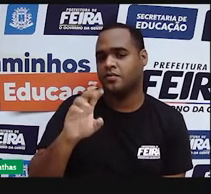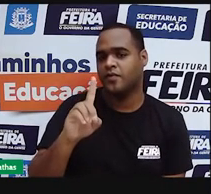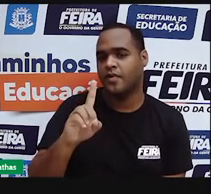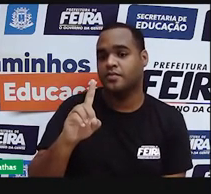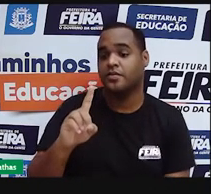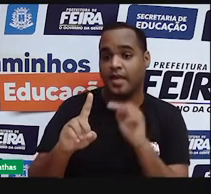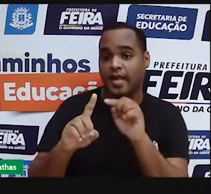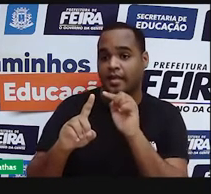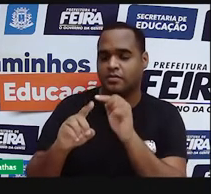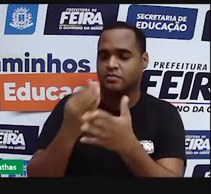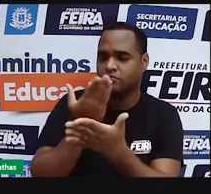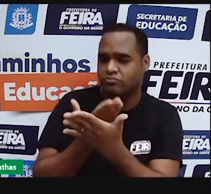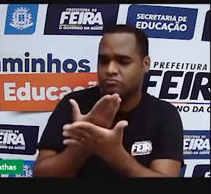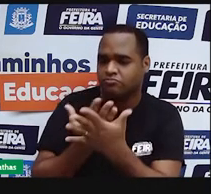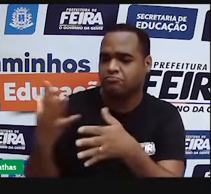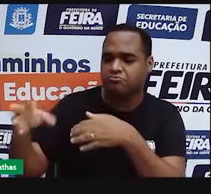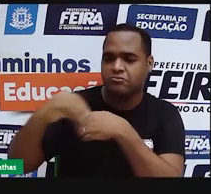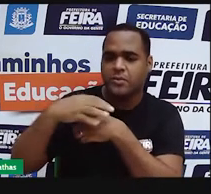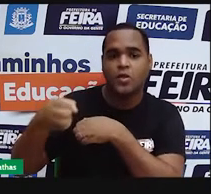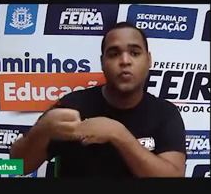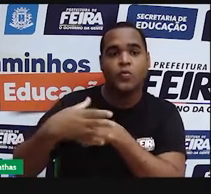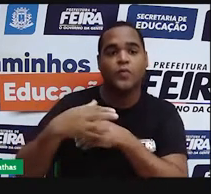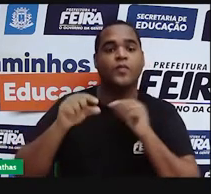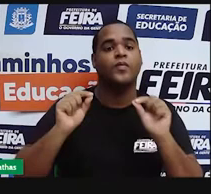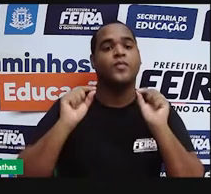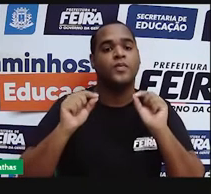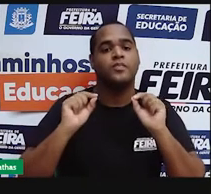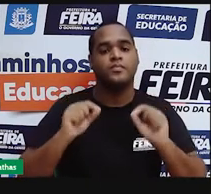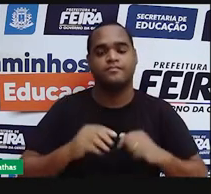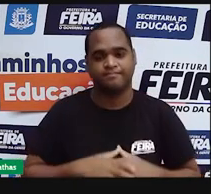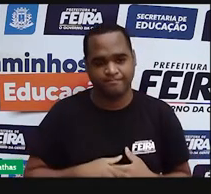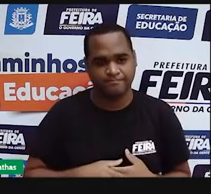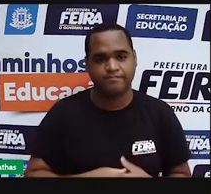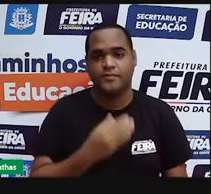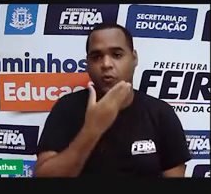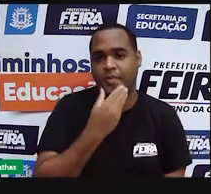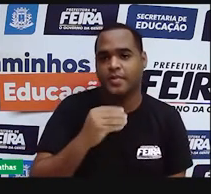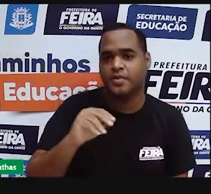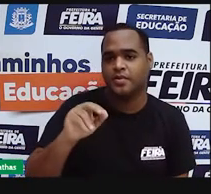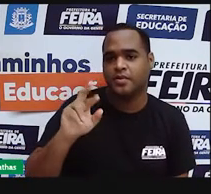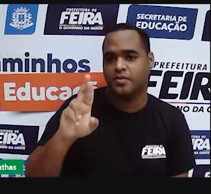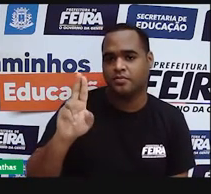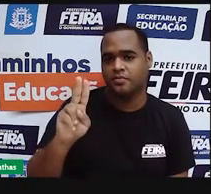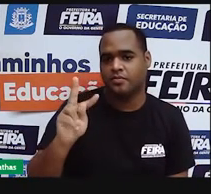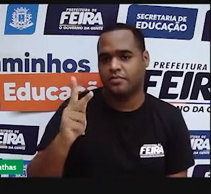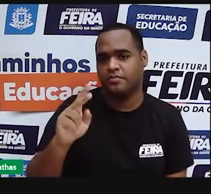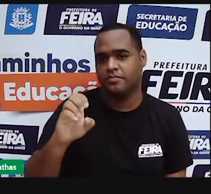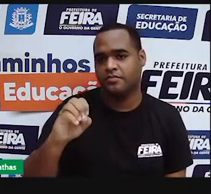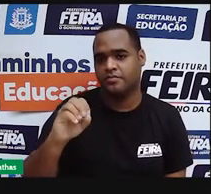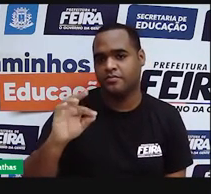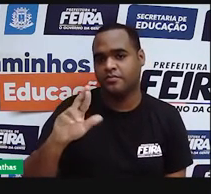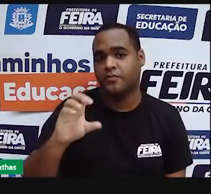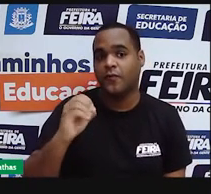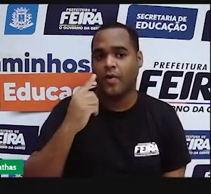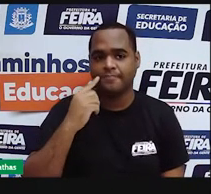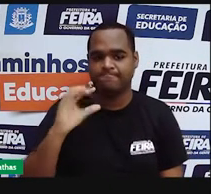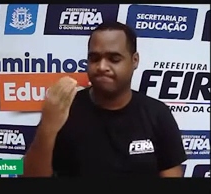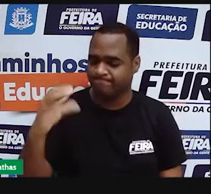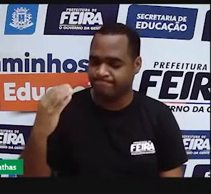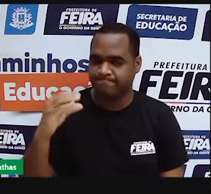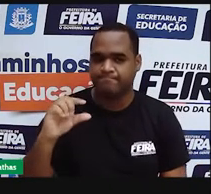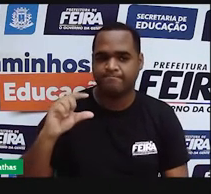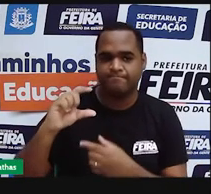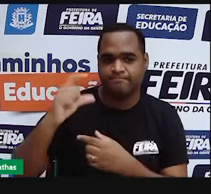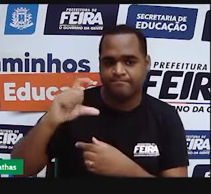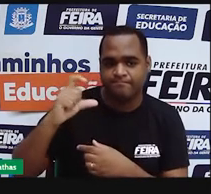Então, o que é que Rutherford trouxe de novidade para aqui? Rutherford, através dos experimentos dele, ele descobriu que existiam forças